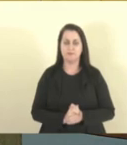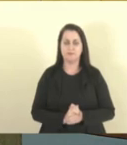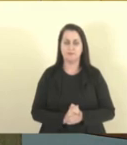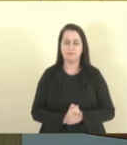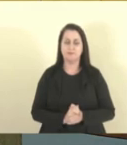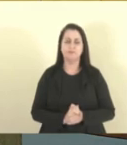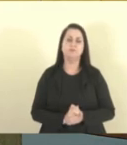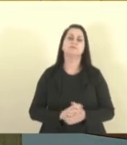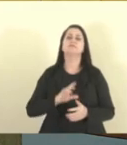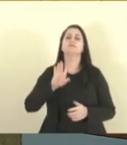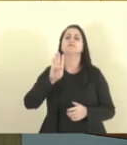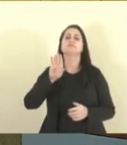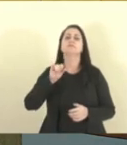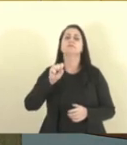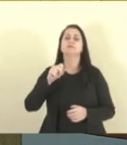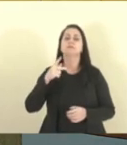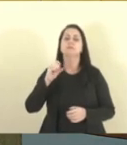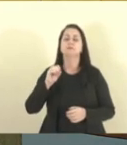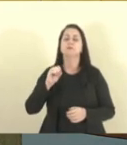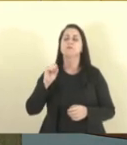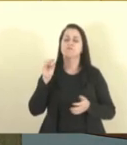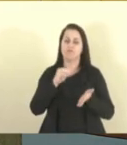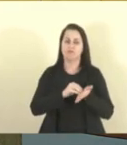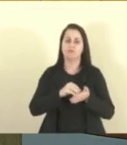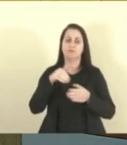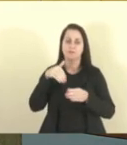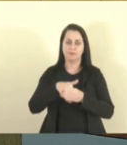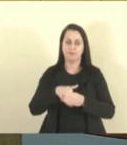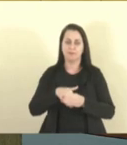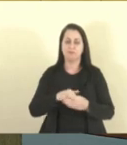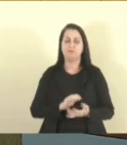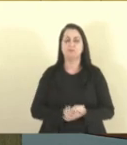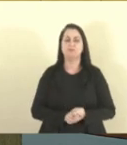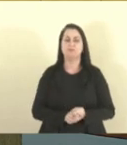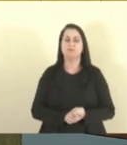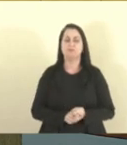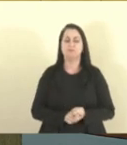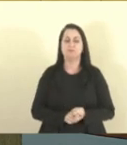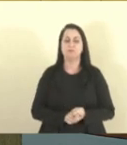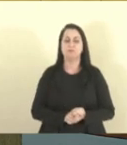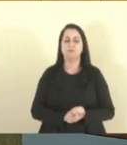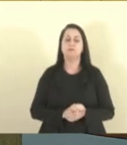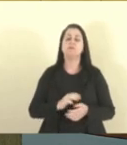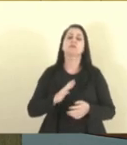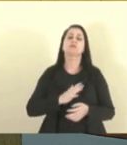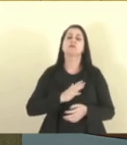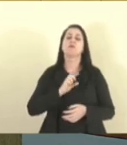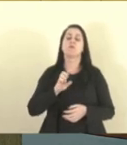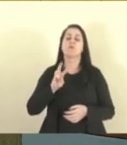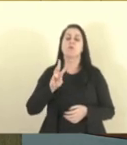Bispo Alves, também registrar o voto. Deputado coronel Welito, não registrou o voto.